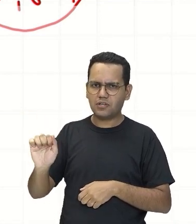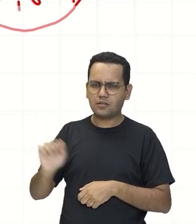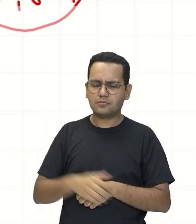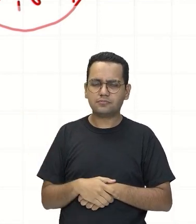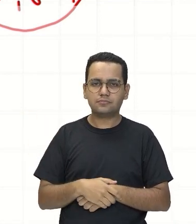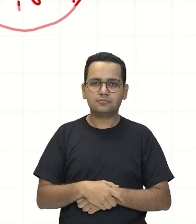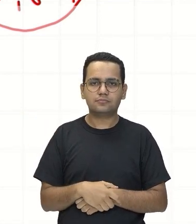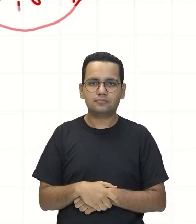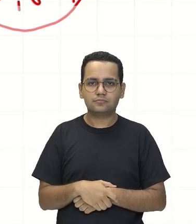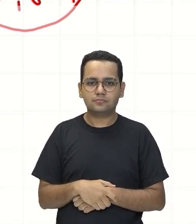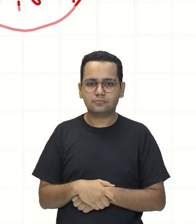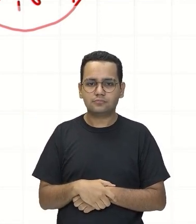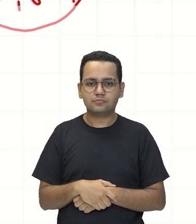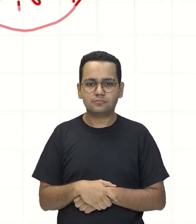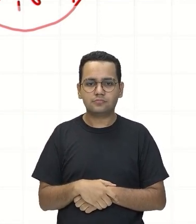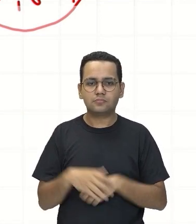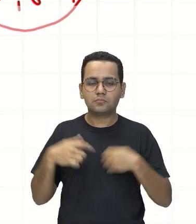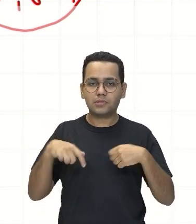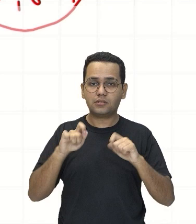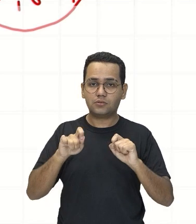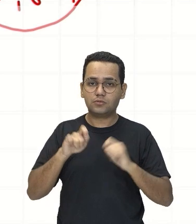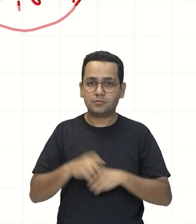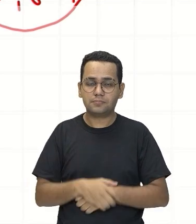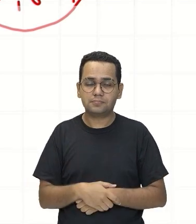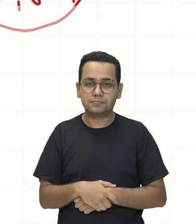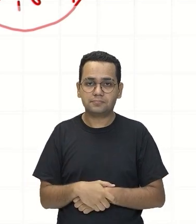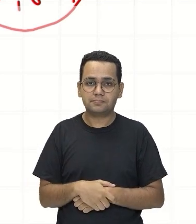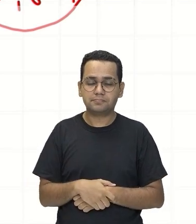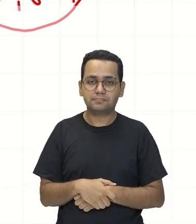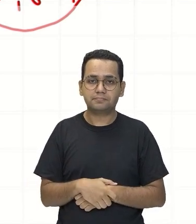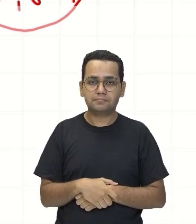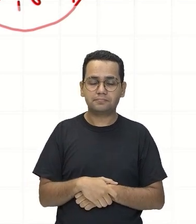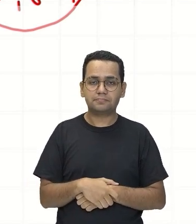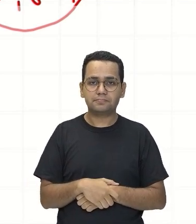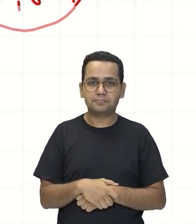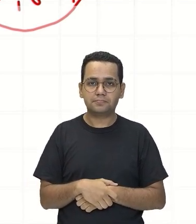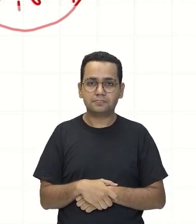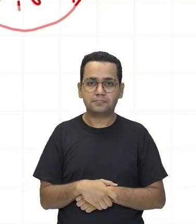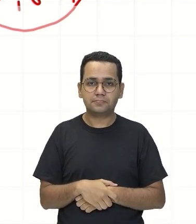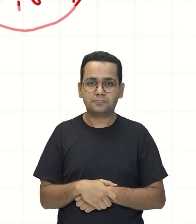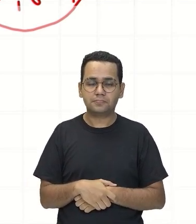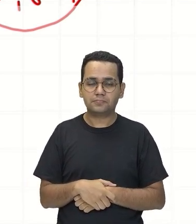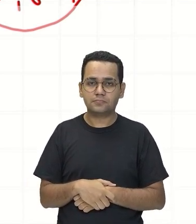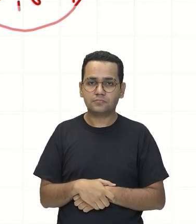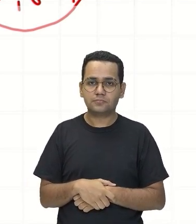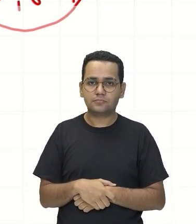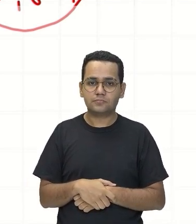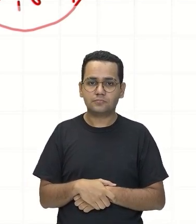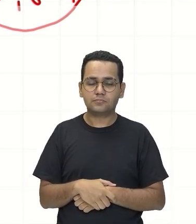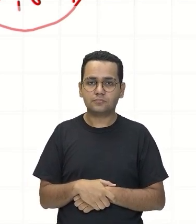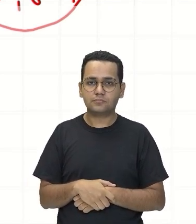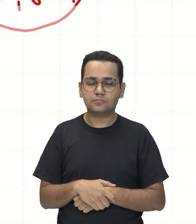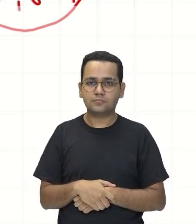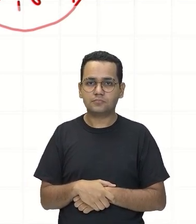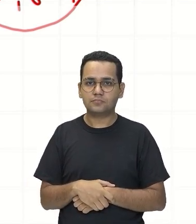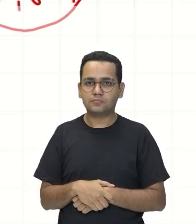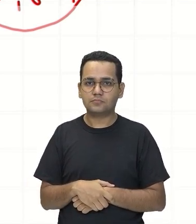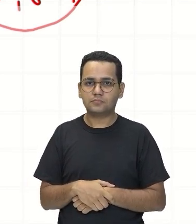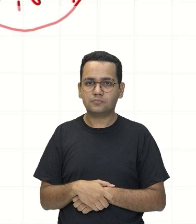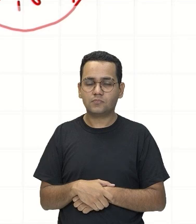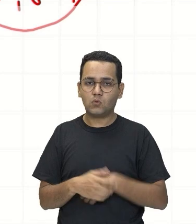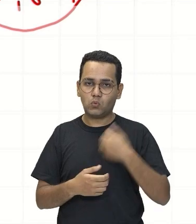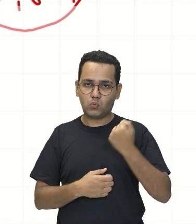científica Ela Você deve pegar Um número De forma Que ele fique